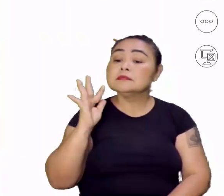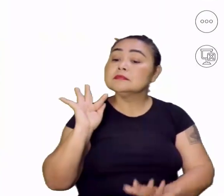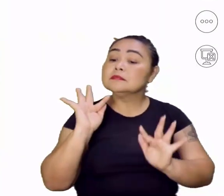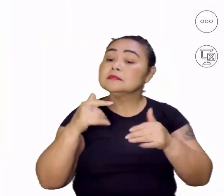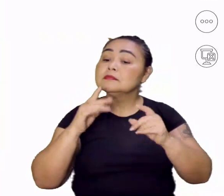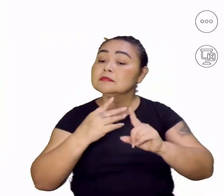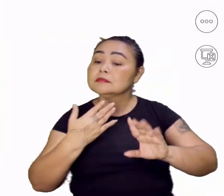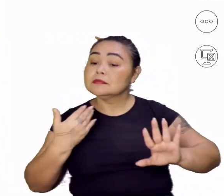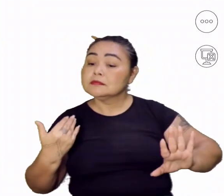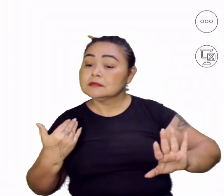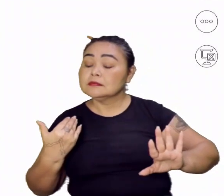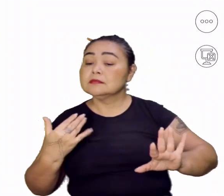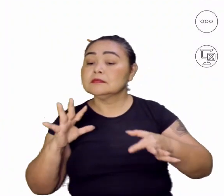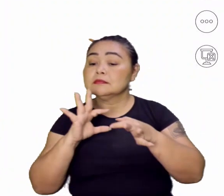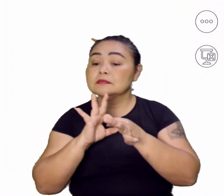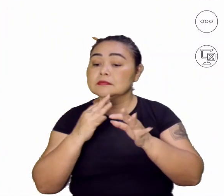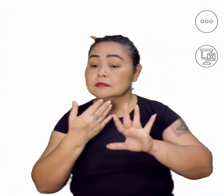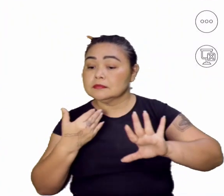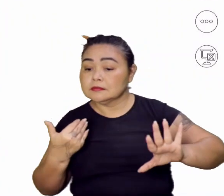Ibérica.